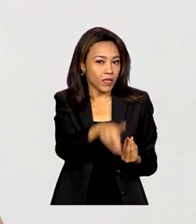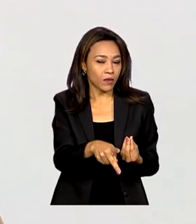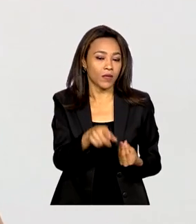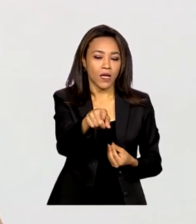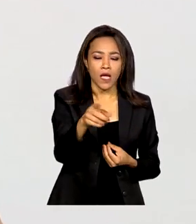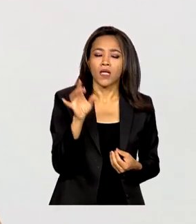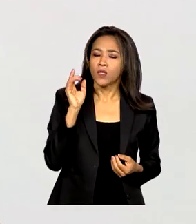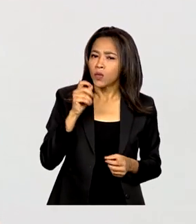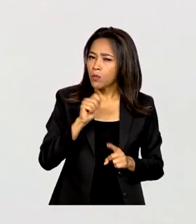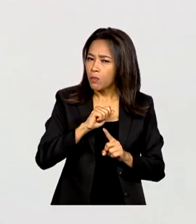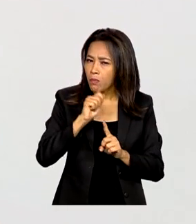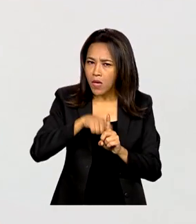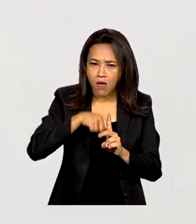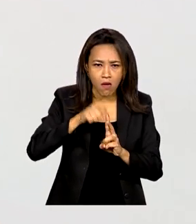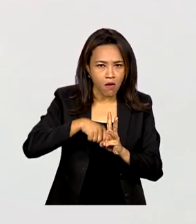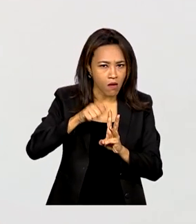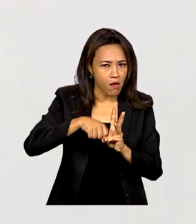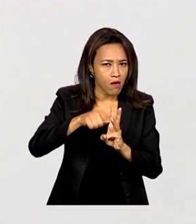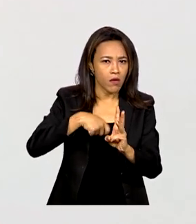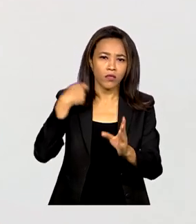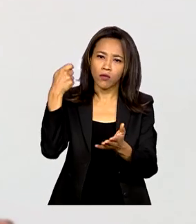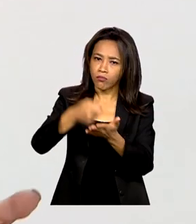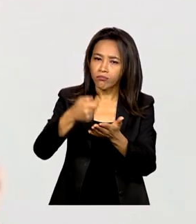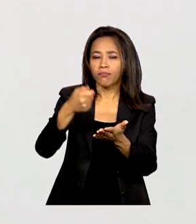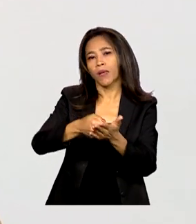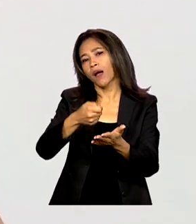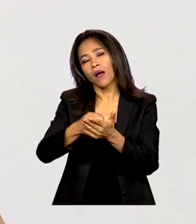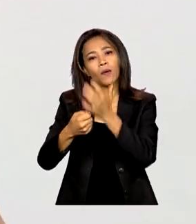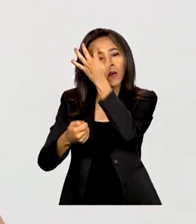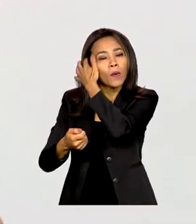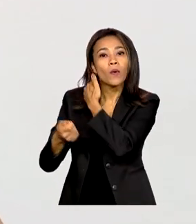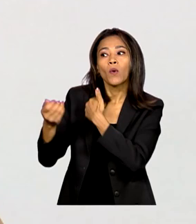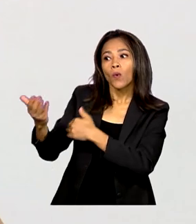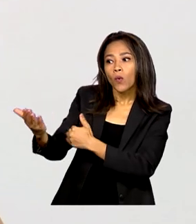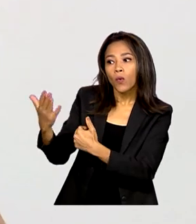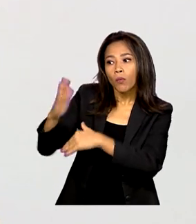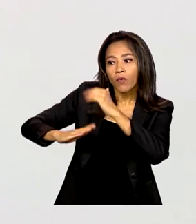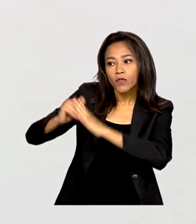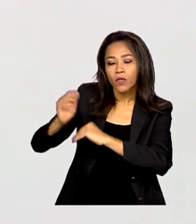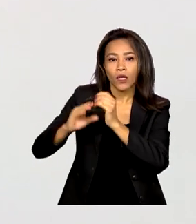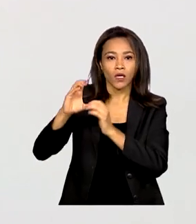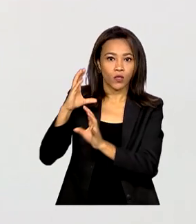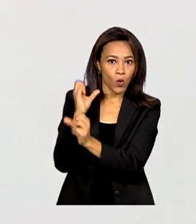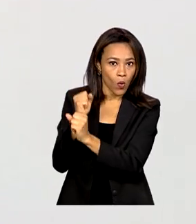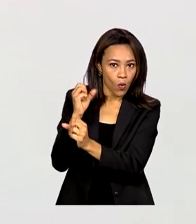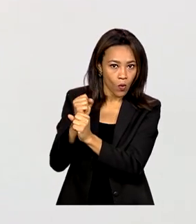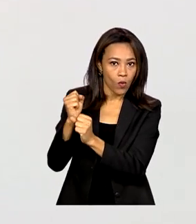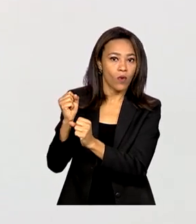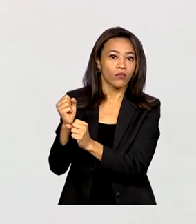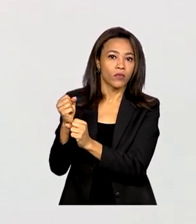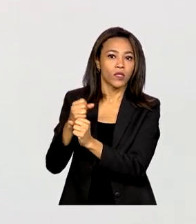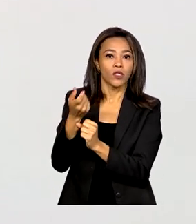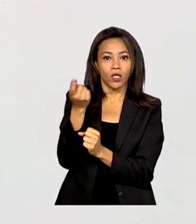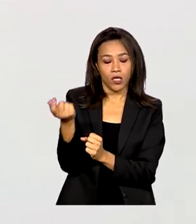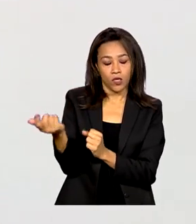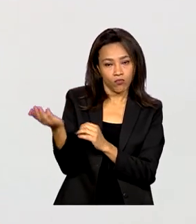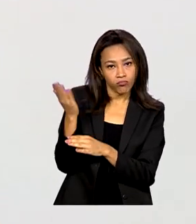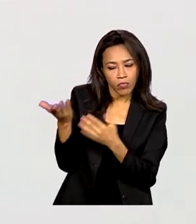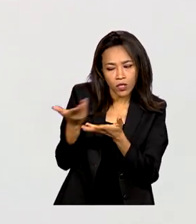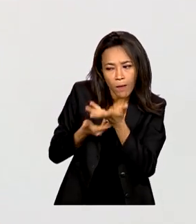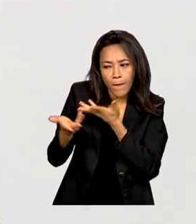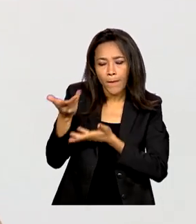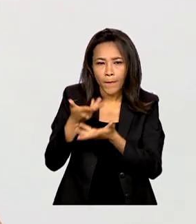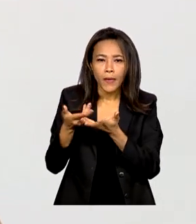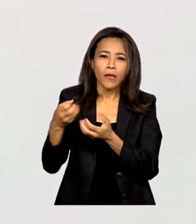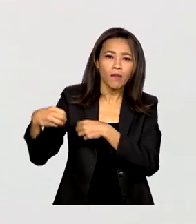contribuição junto com o contador. Então ele me manda, eu já contribuo direto e a gente faz o